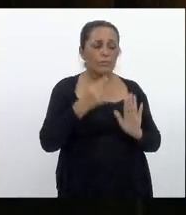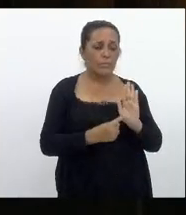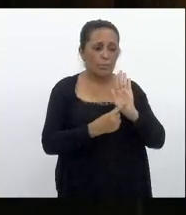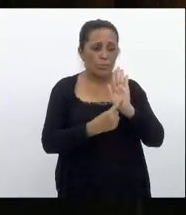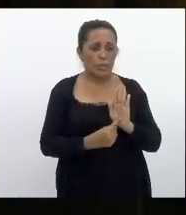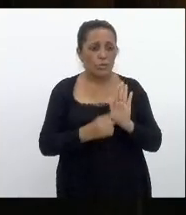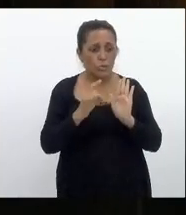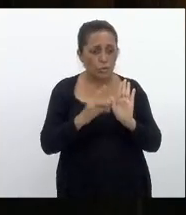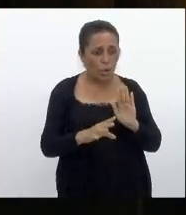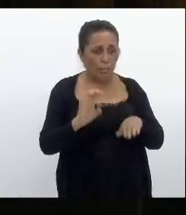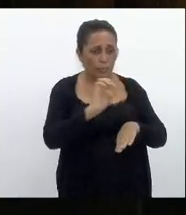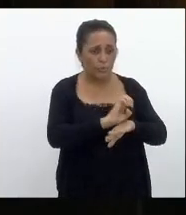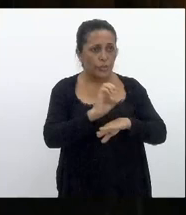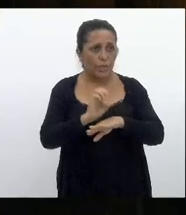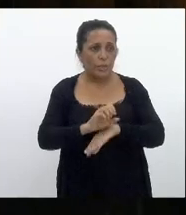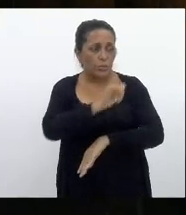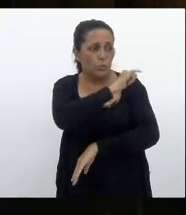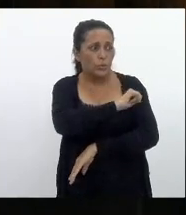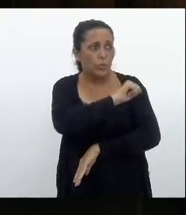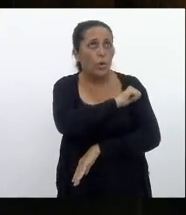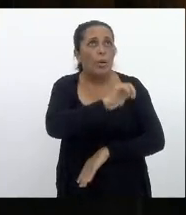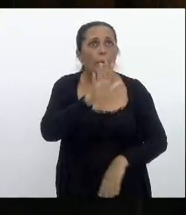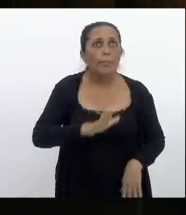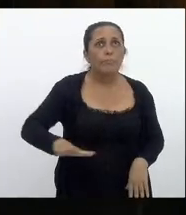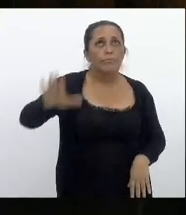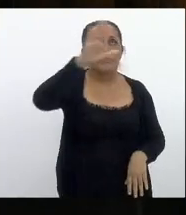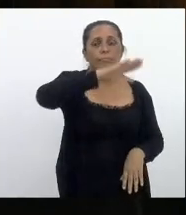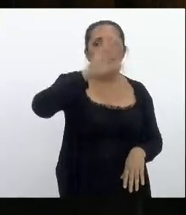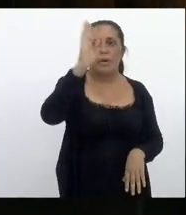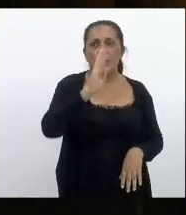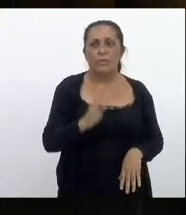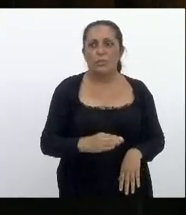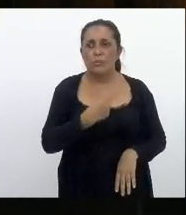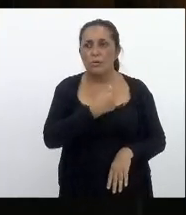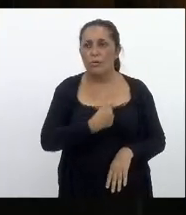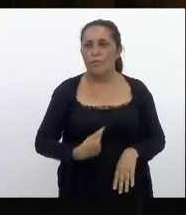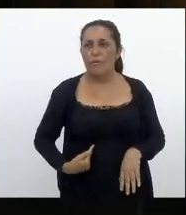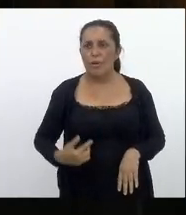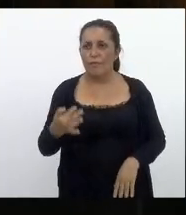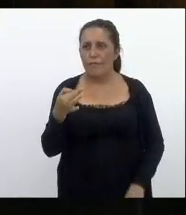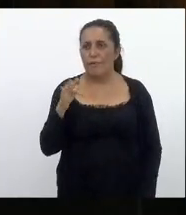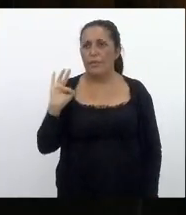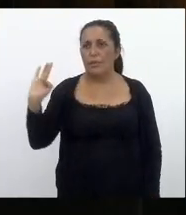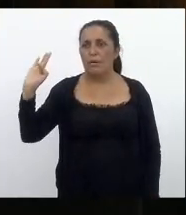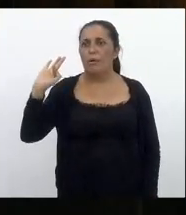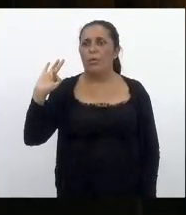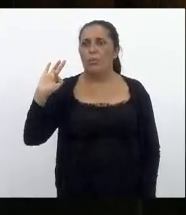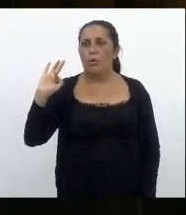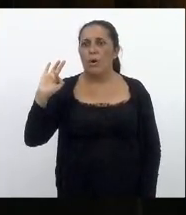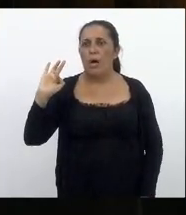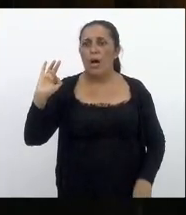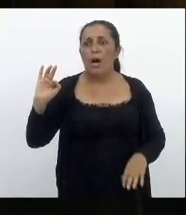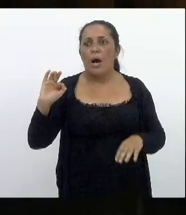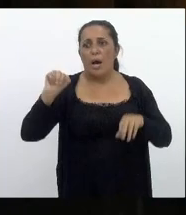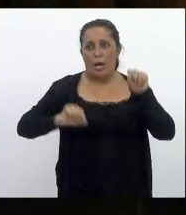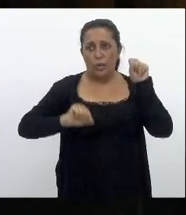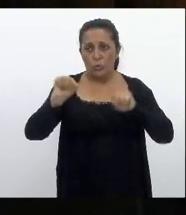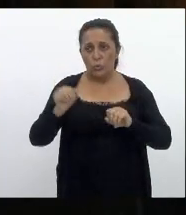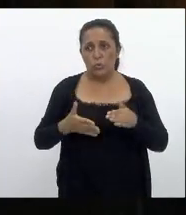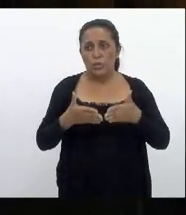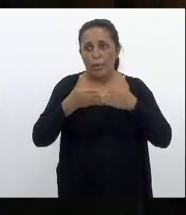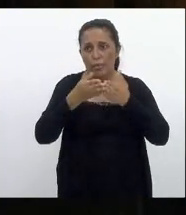só para o estado do Rio de Janeiro mas para o Brasil e para o governo federal que a indústria naval